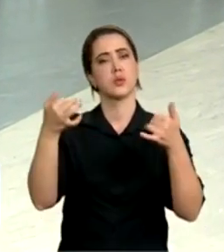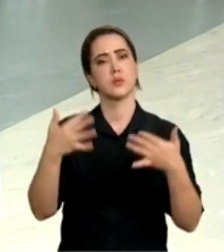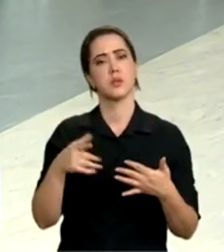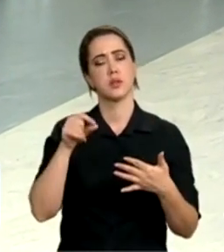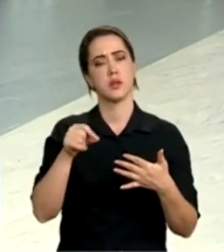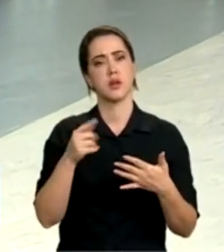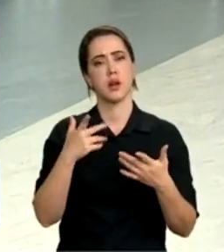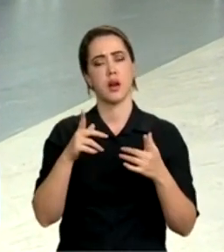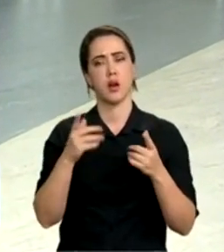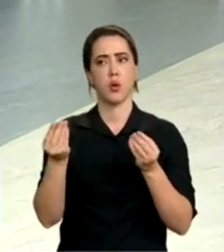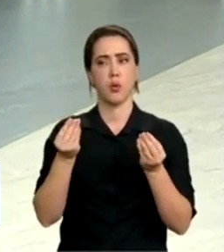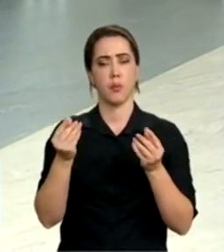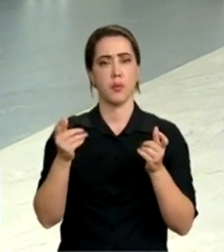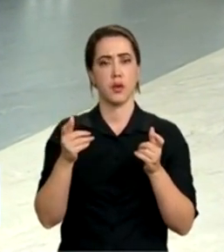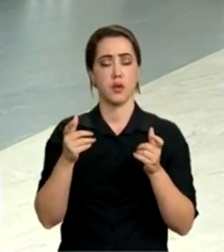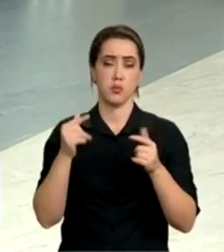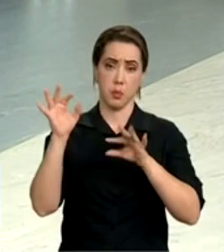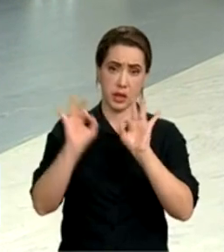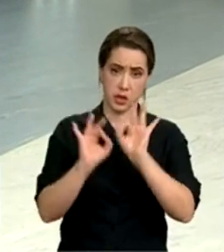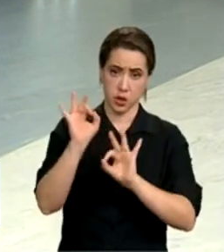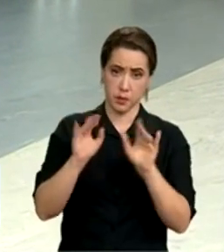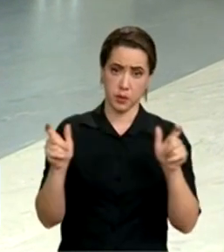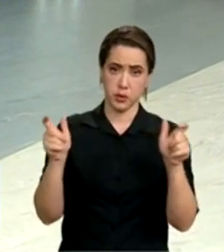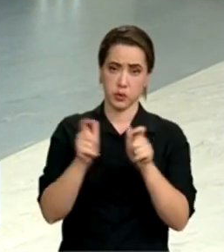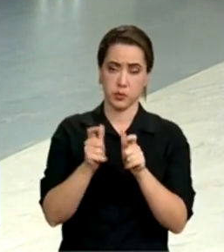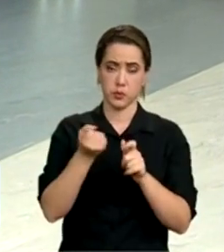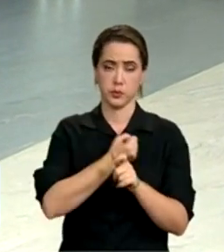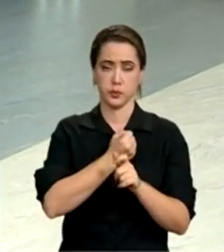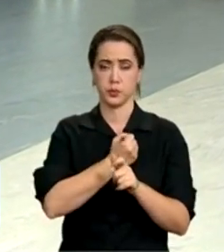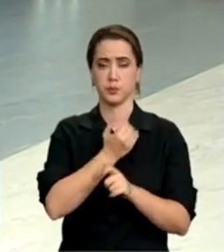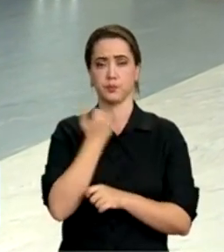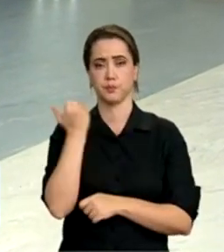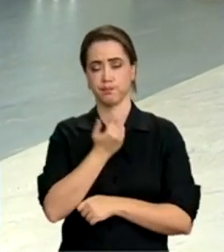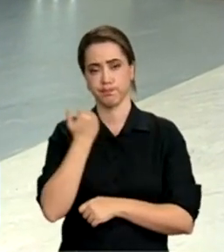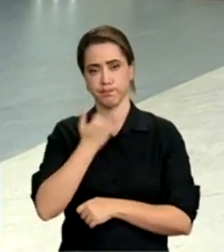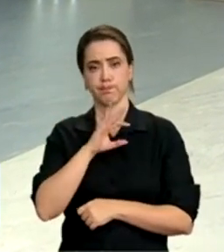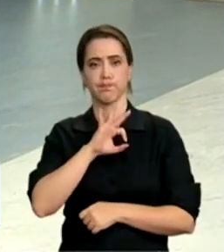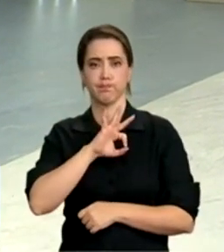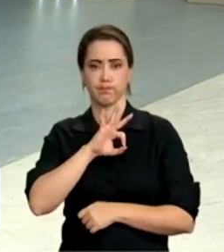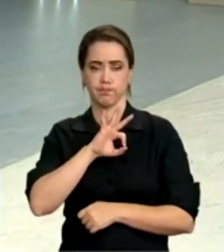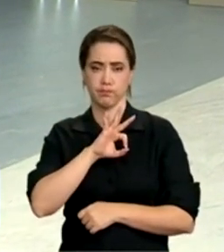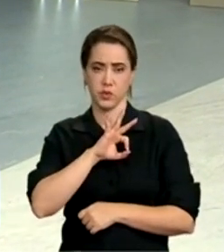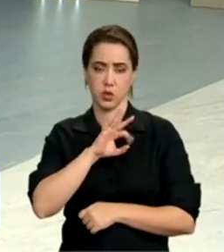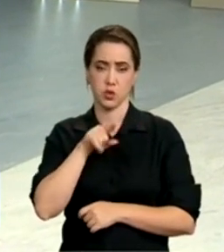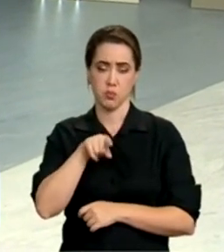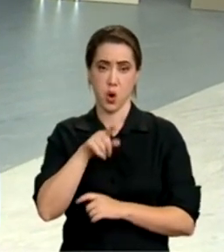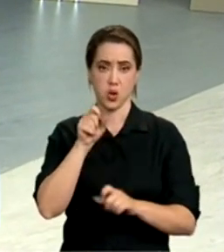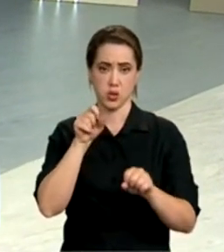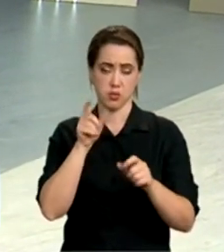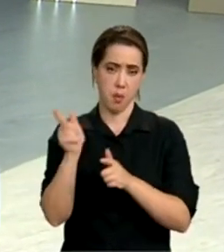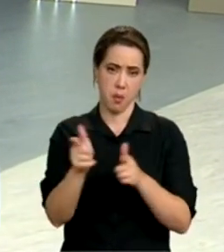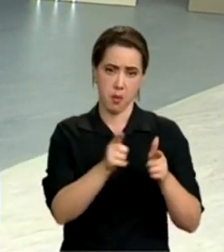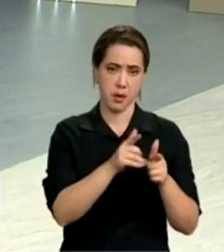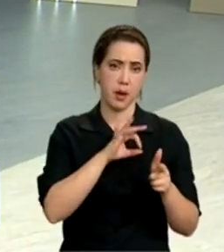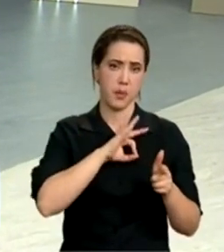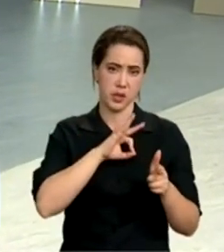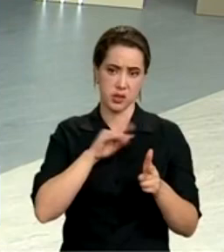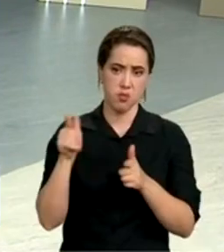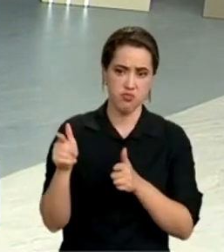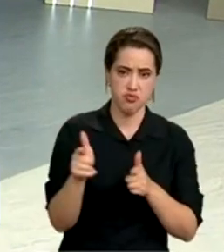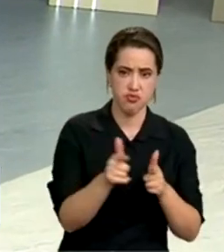das mortes violentas causadas por policiais. Do Rio de Janeiro, Flávia Grossi traz mais detalhes dessa